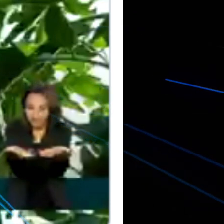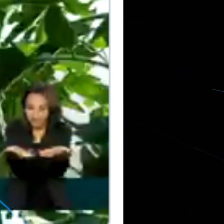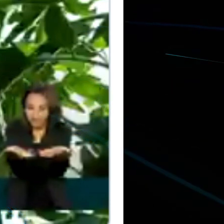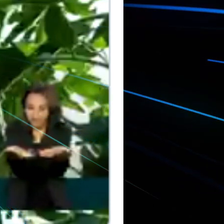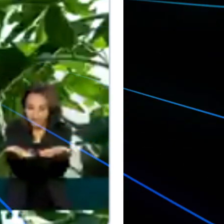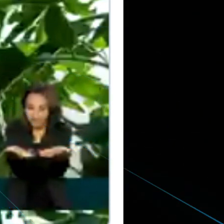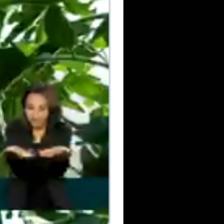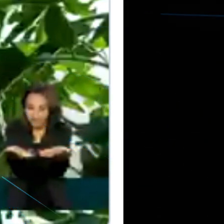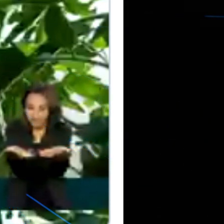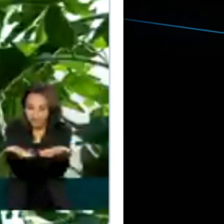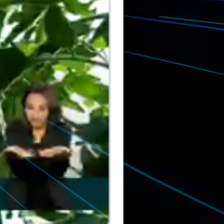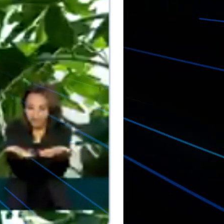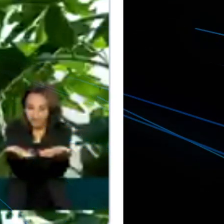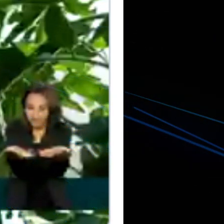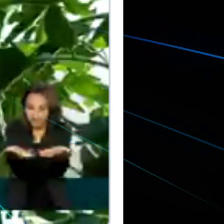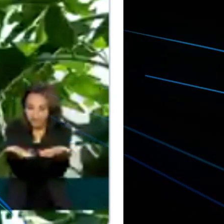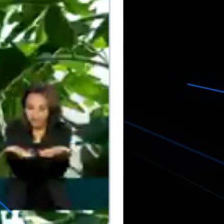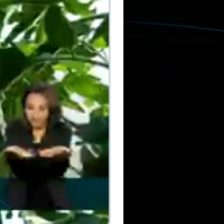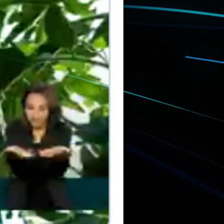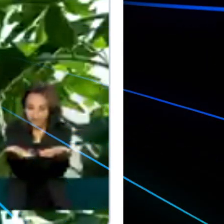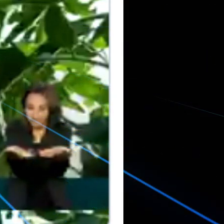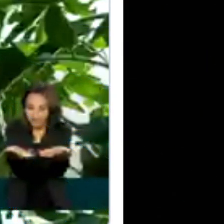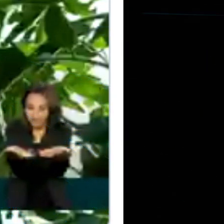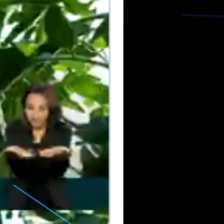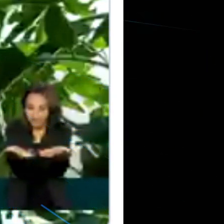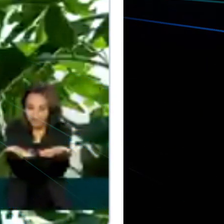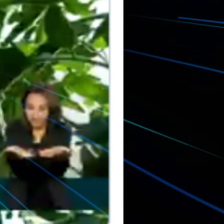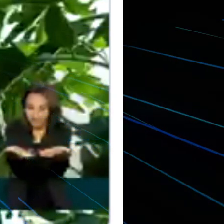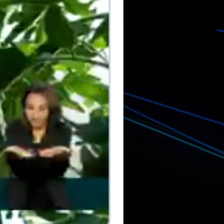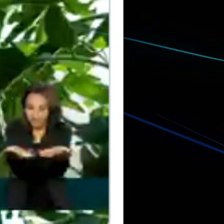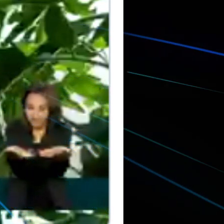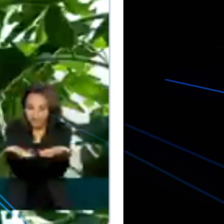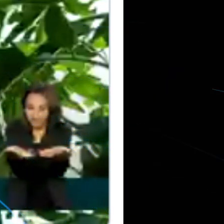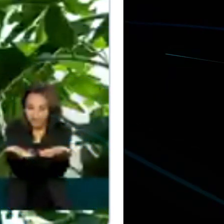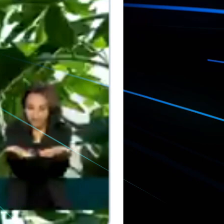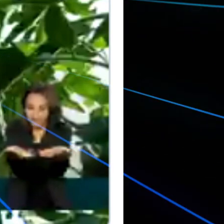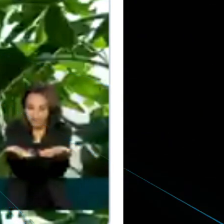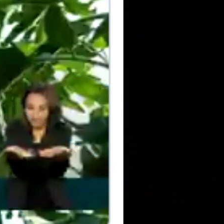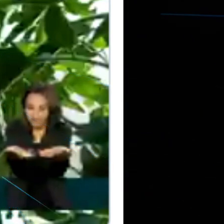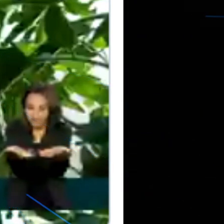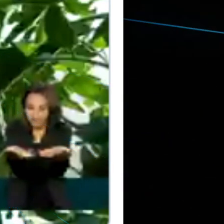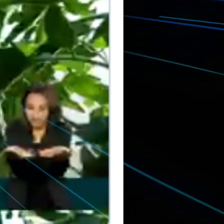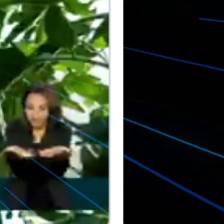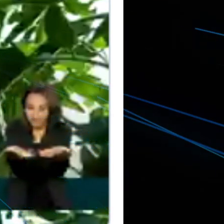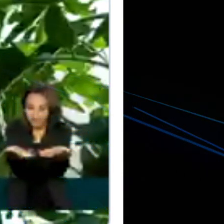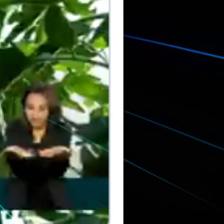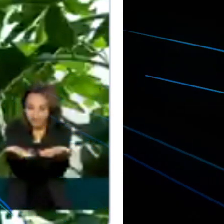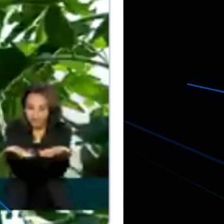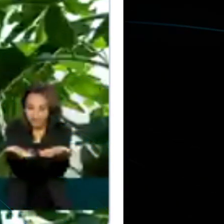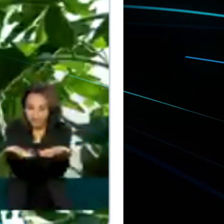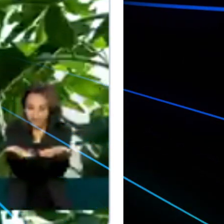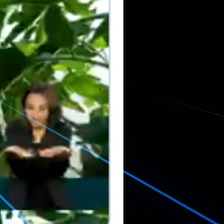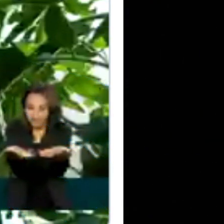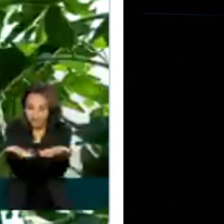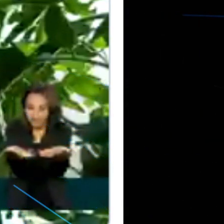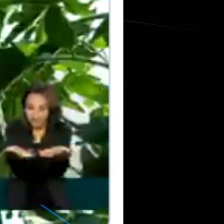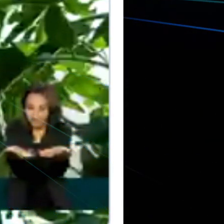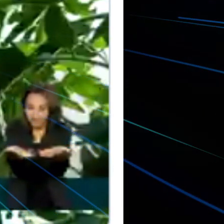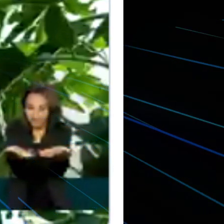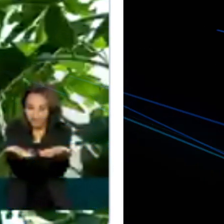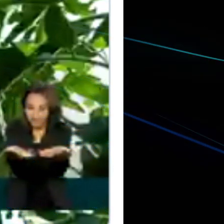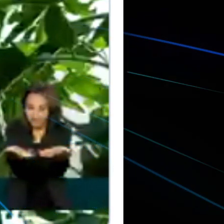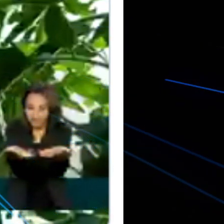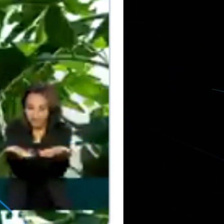Pessoal, então agora a gente vai falar da segurança alimentar. Comprar de quem produz, para levar à mesa de quem